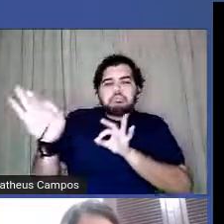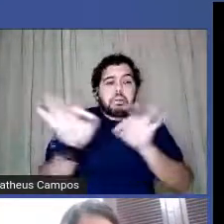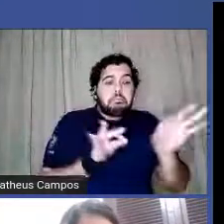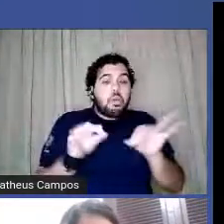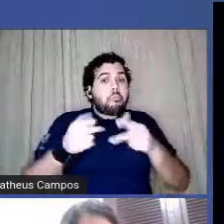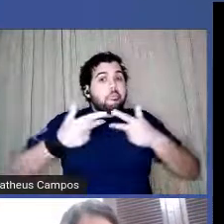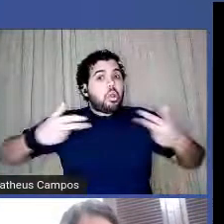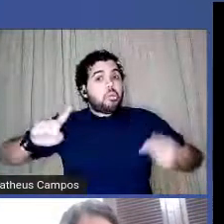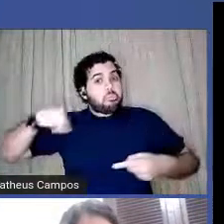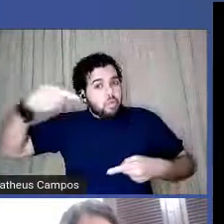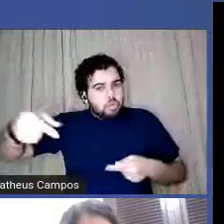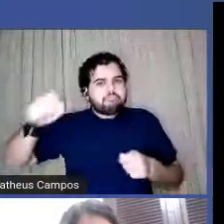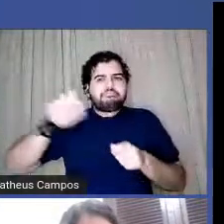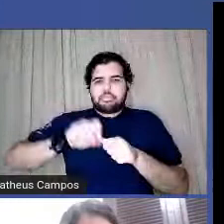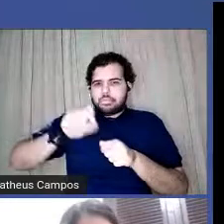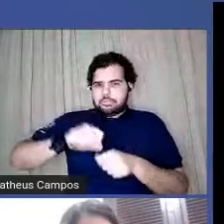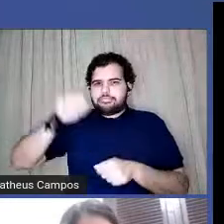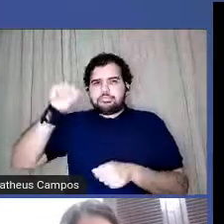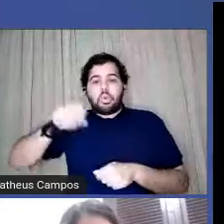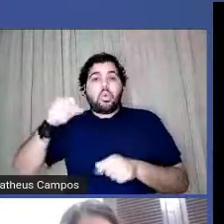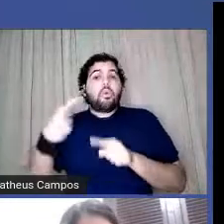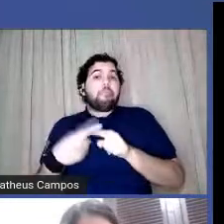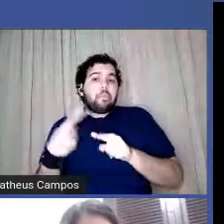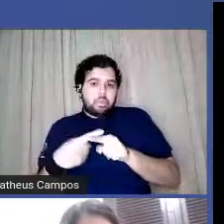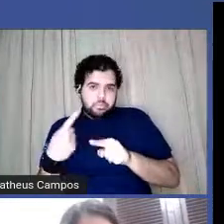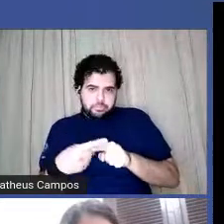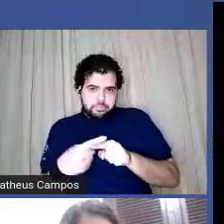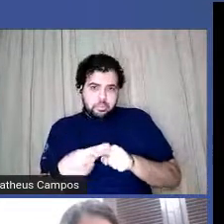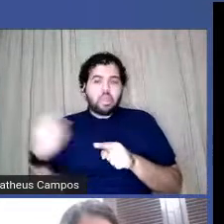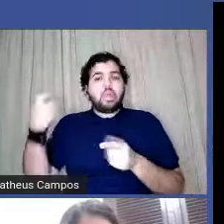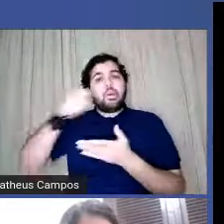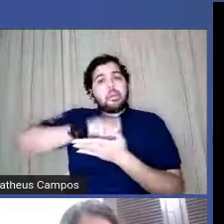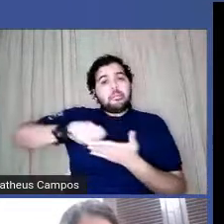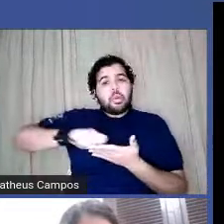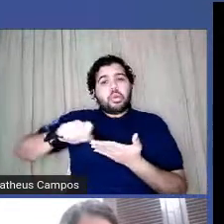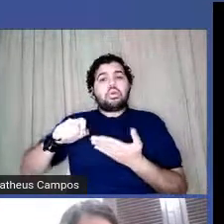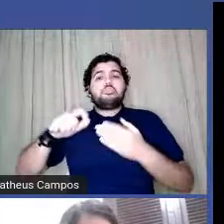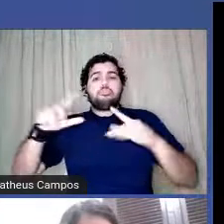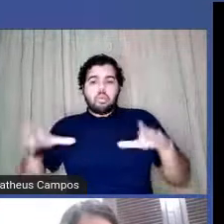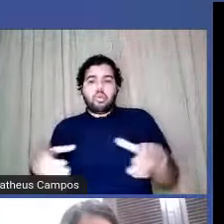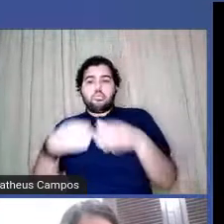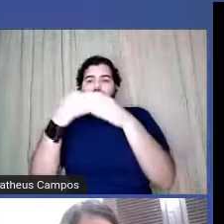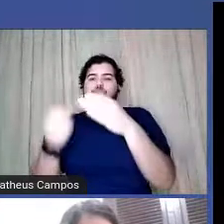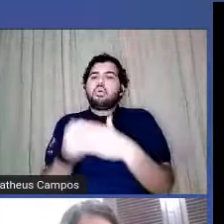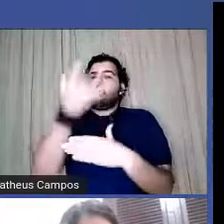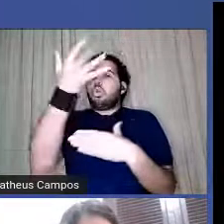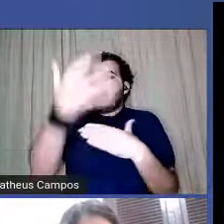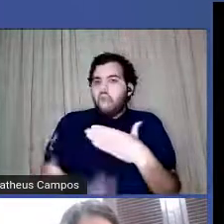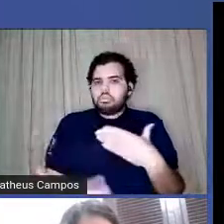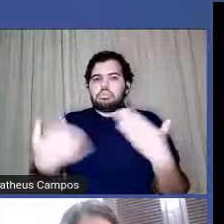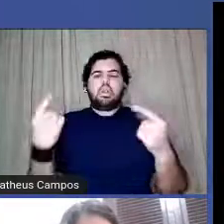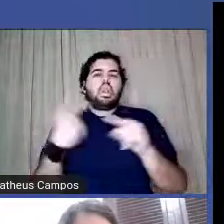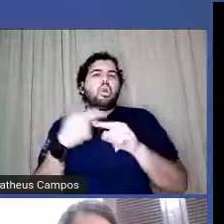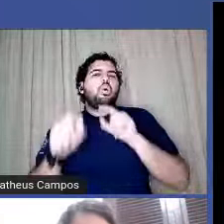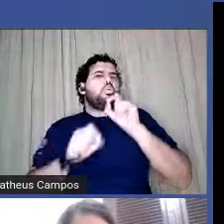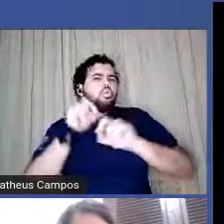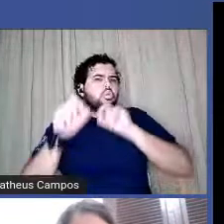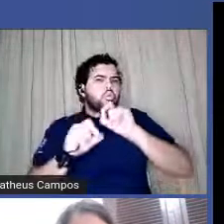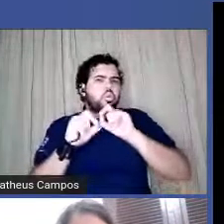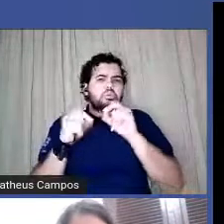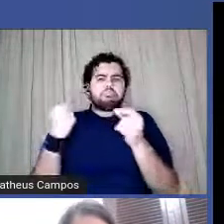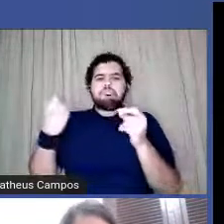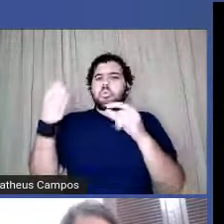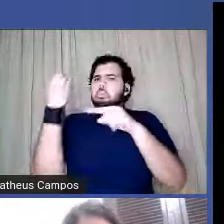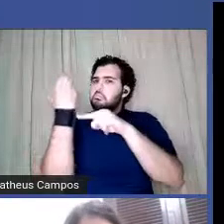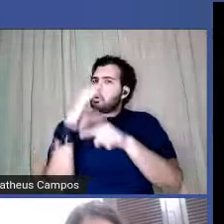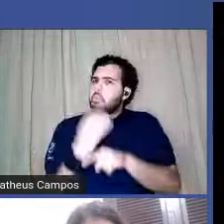fazer isso porque a escrita vulcânica ela vem também como a publicação de mulheres